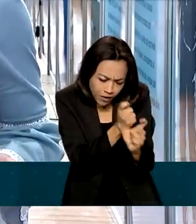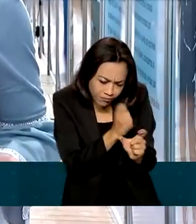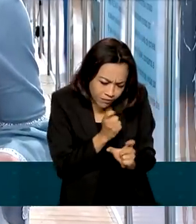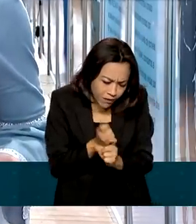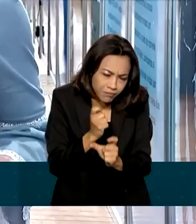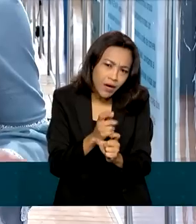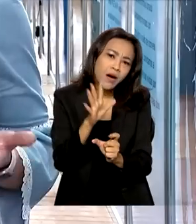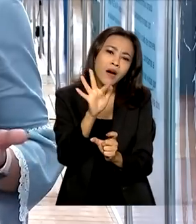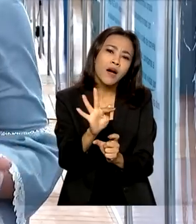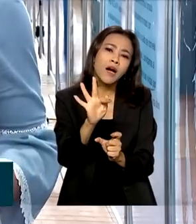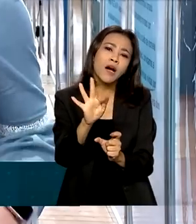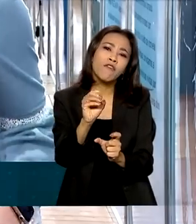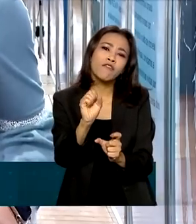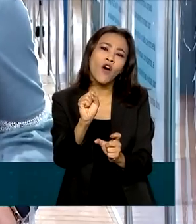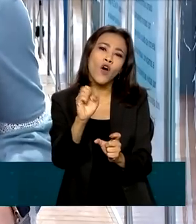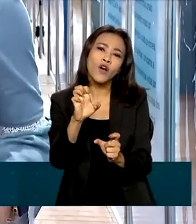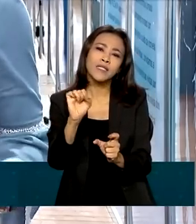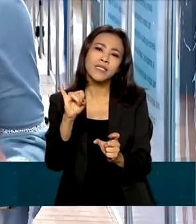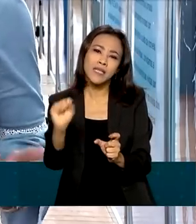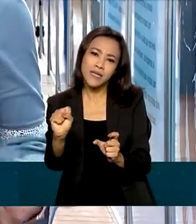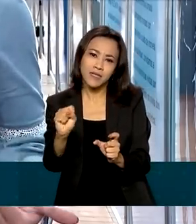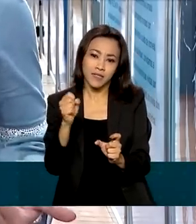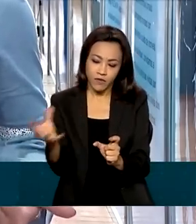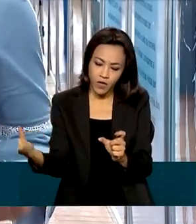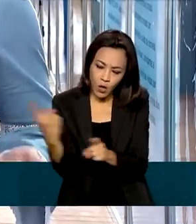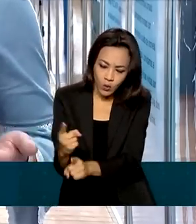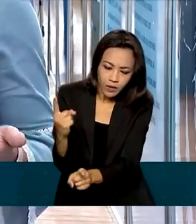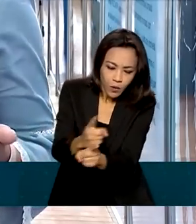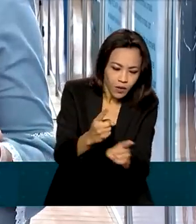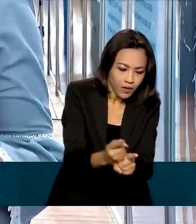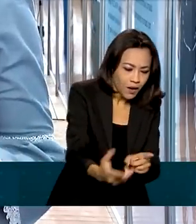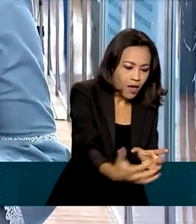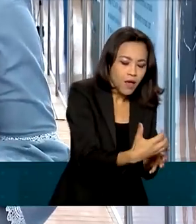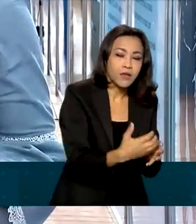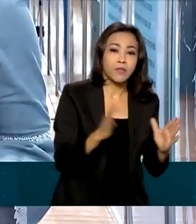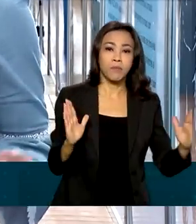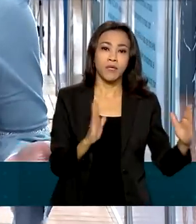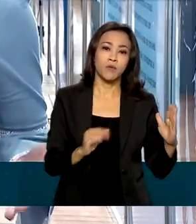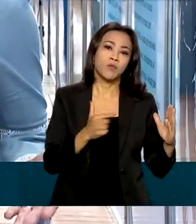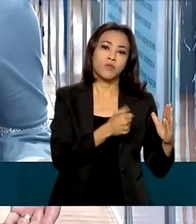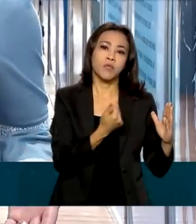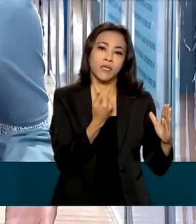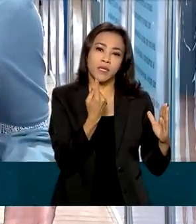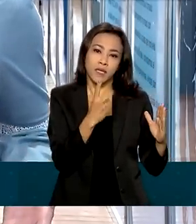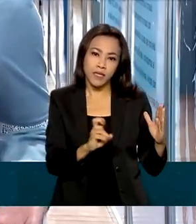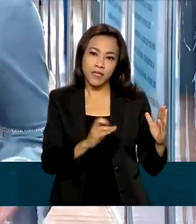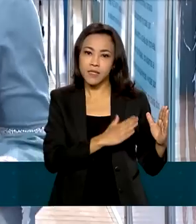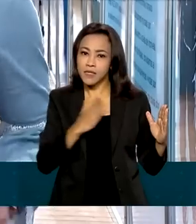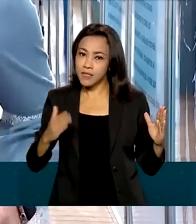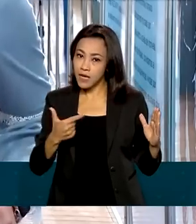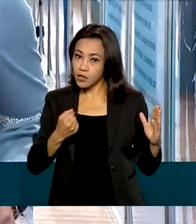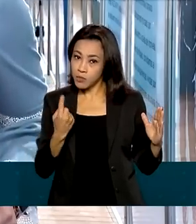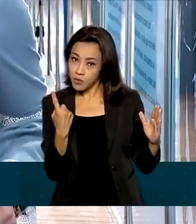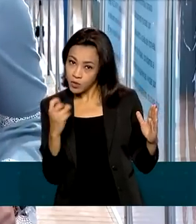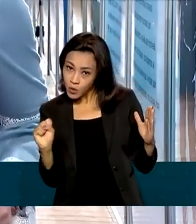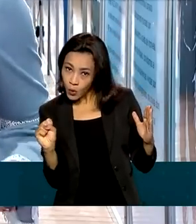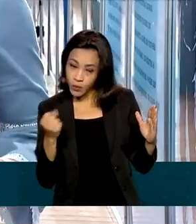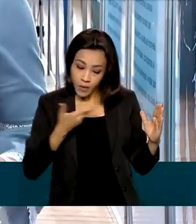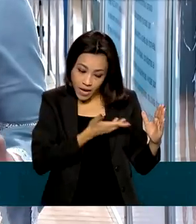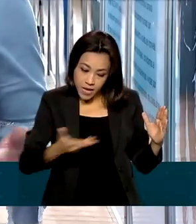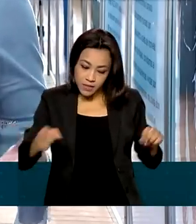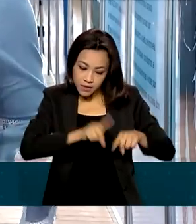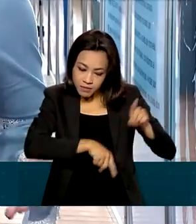e coletados por equipes do Paleo Antar na região Antártica entre os anos de 2015 e 2018. Objetos